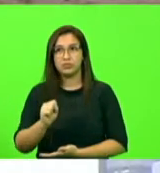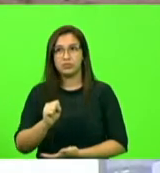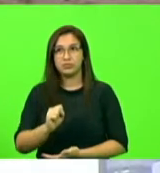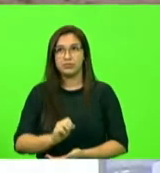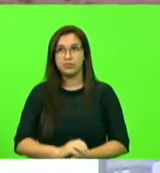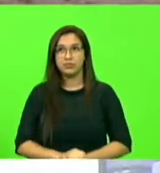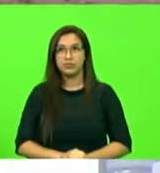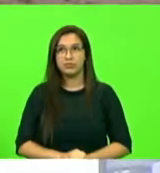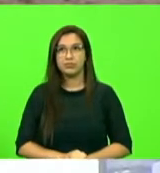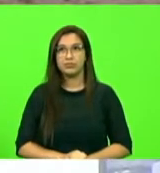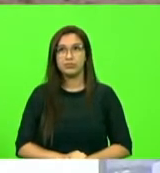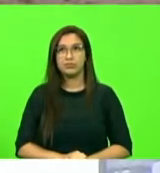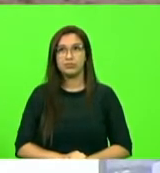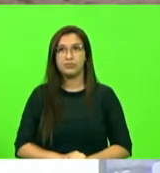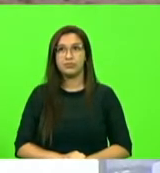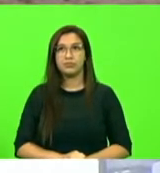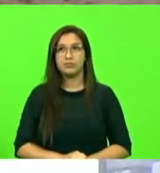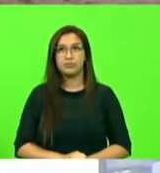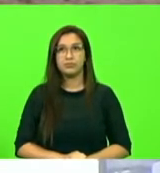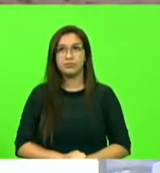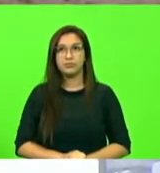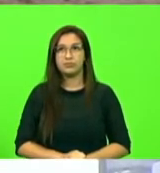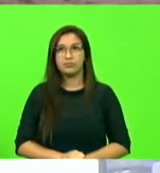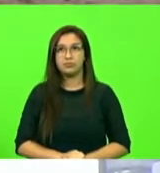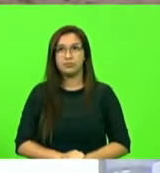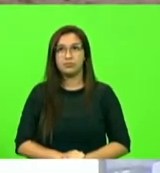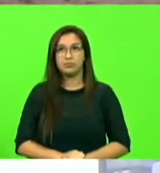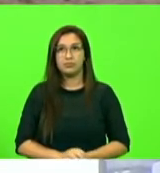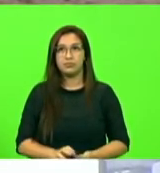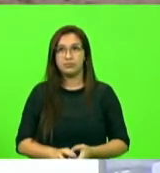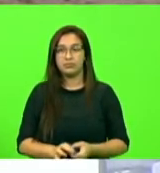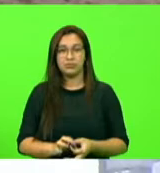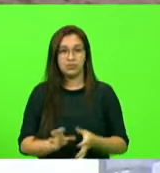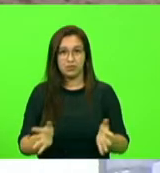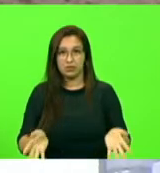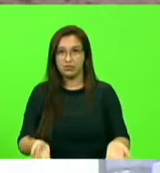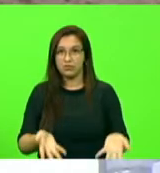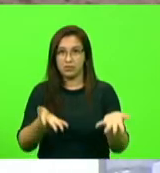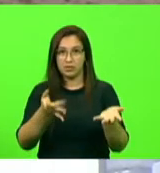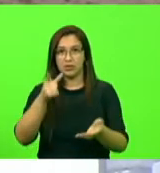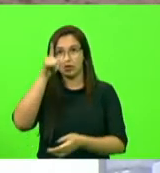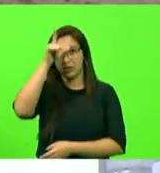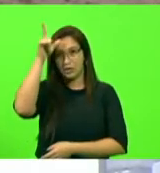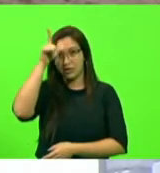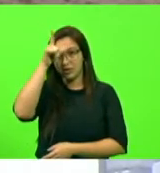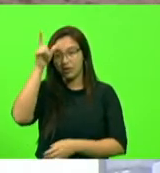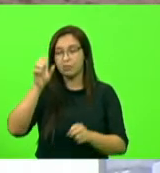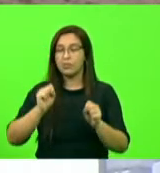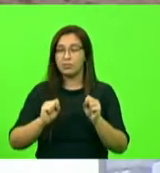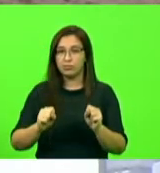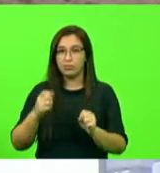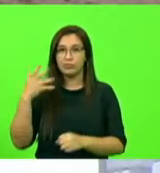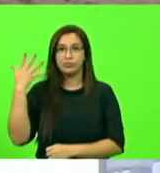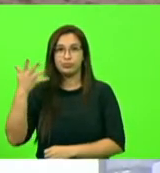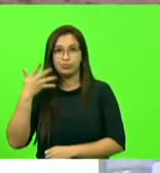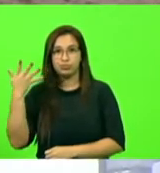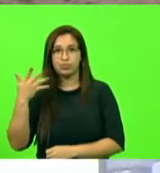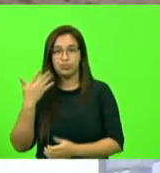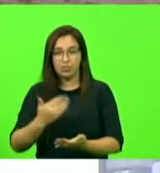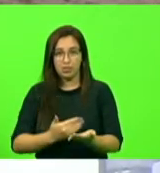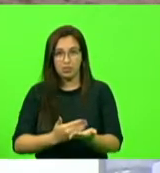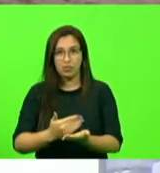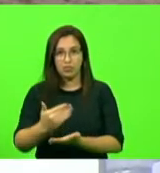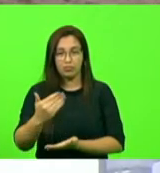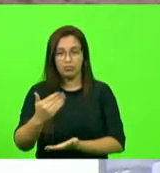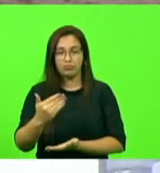vez, eu quero falar também ao Sargento Lima, sem problema, já que ele pode iniciar a